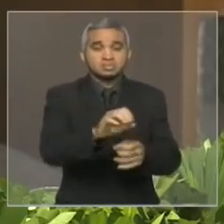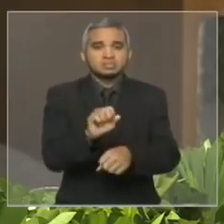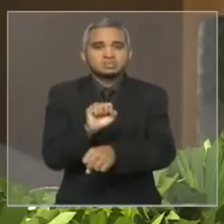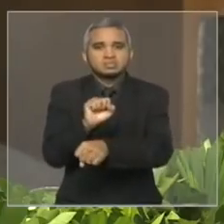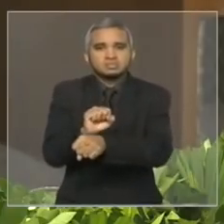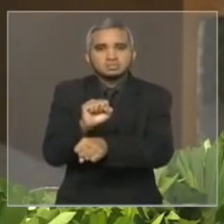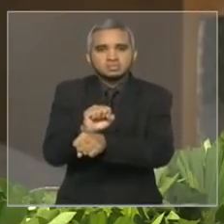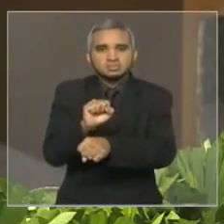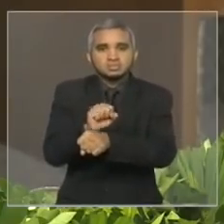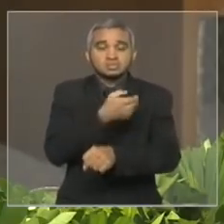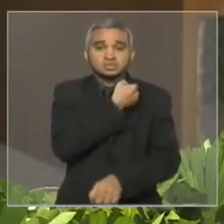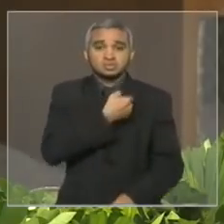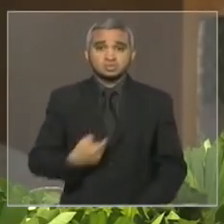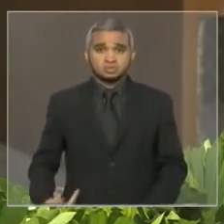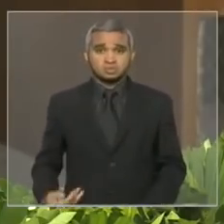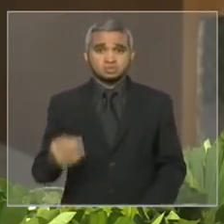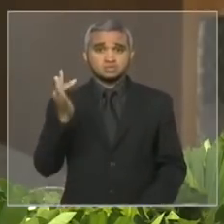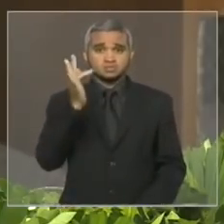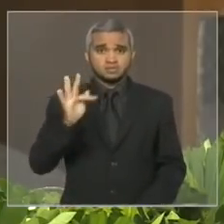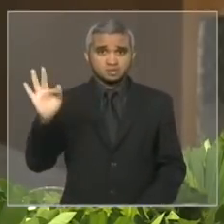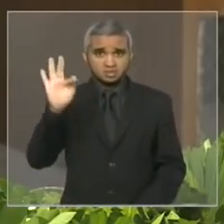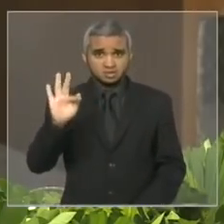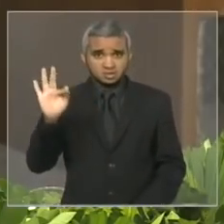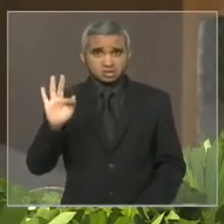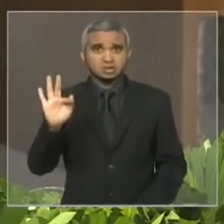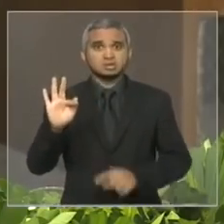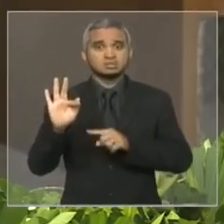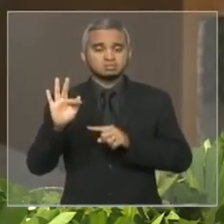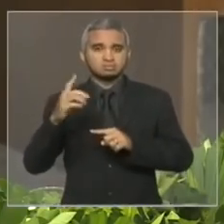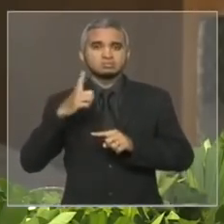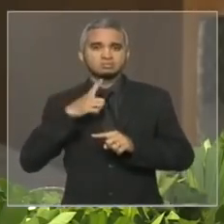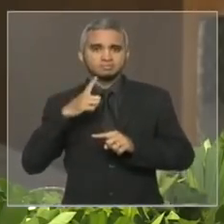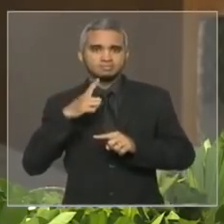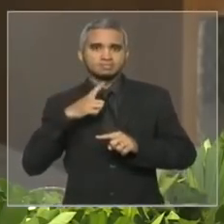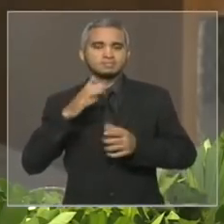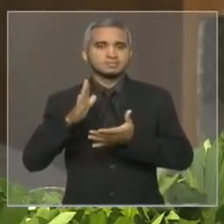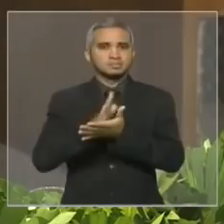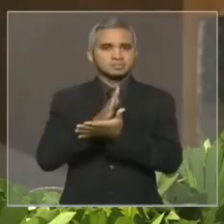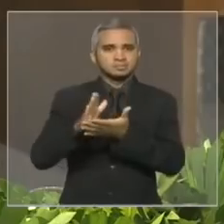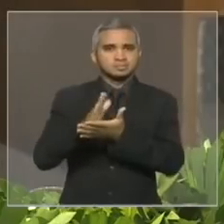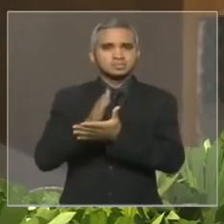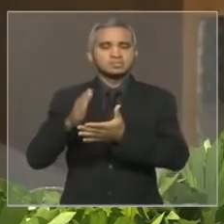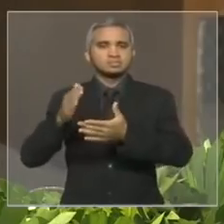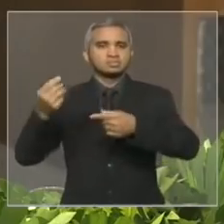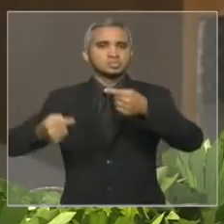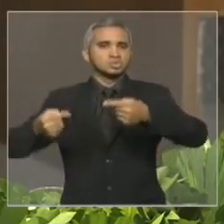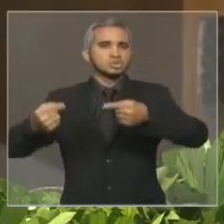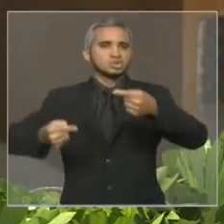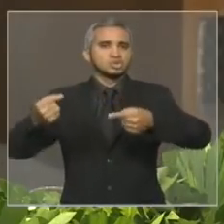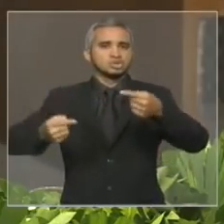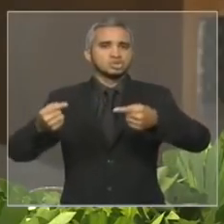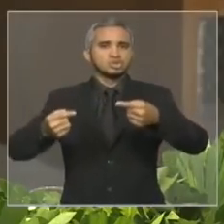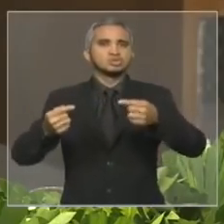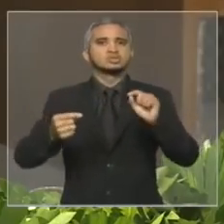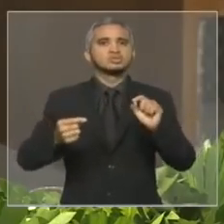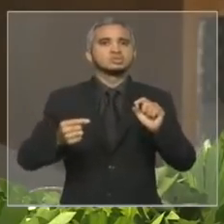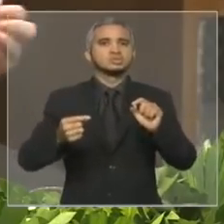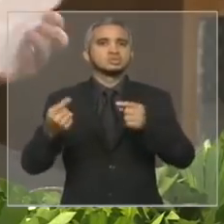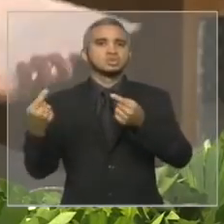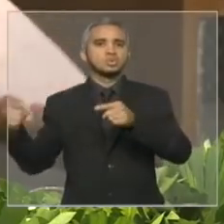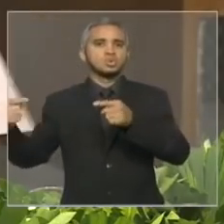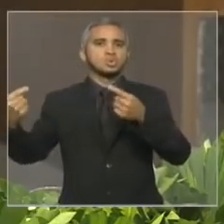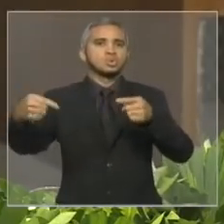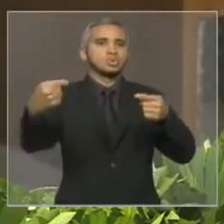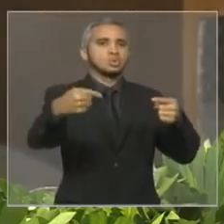que as naturais adversidades e controvérsias políticas não devem impedir a união de